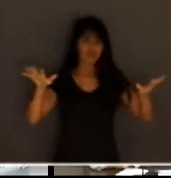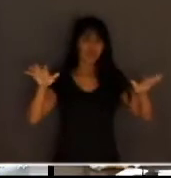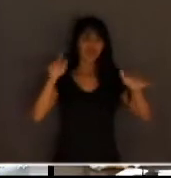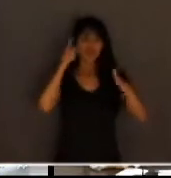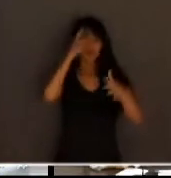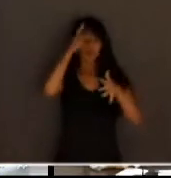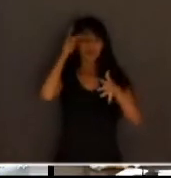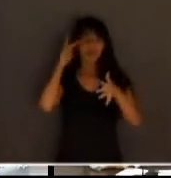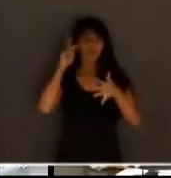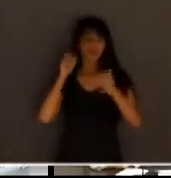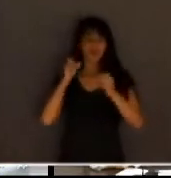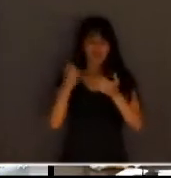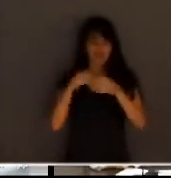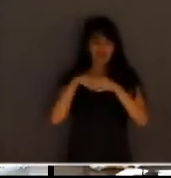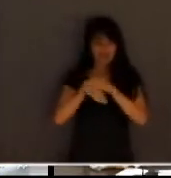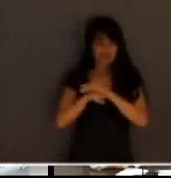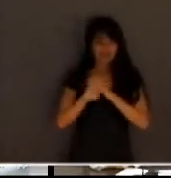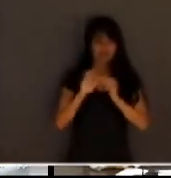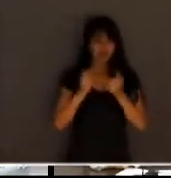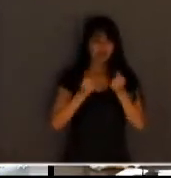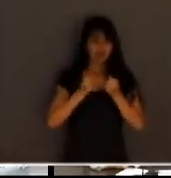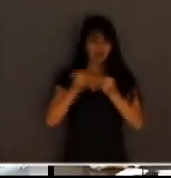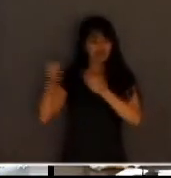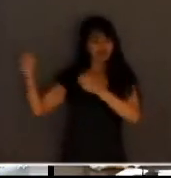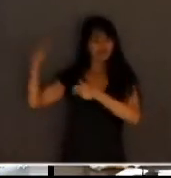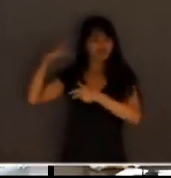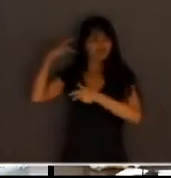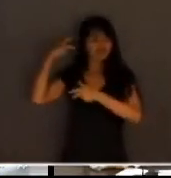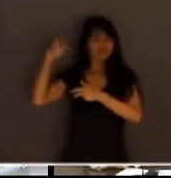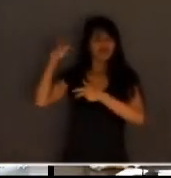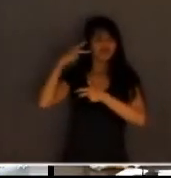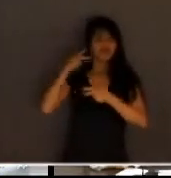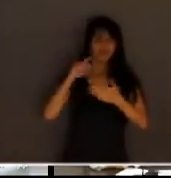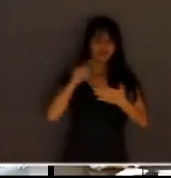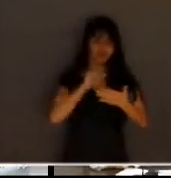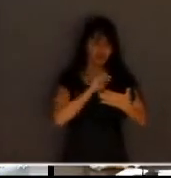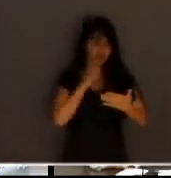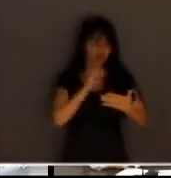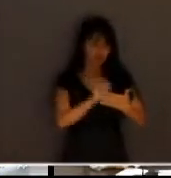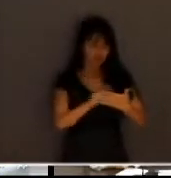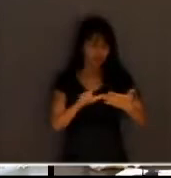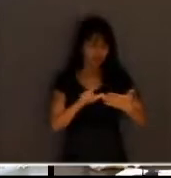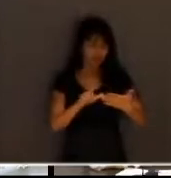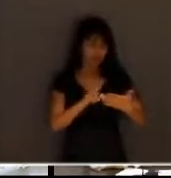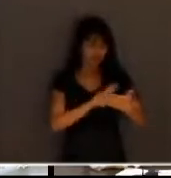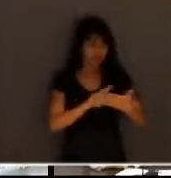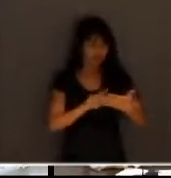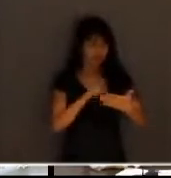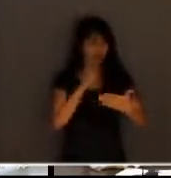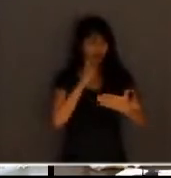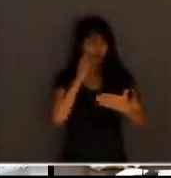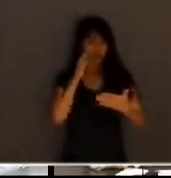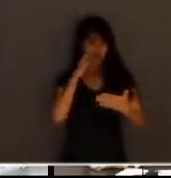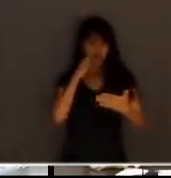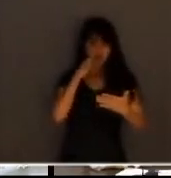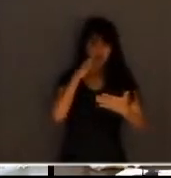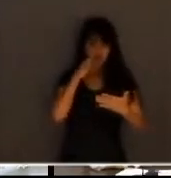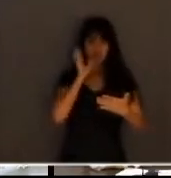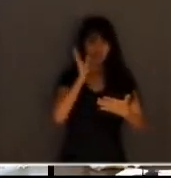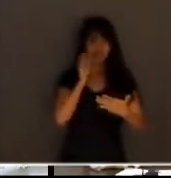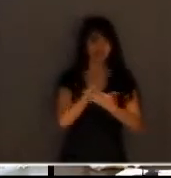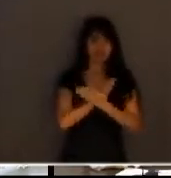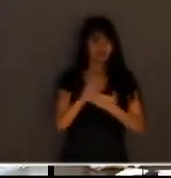link dentro dos seus carros no ar-condicionado gostoso e aí vão ficar acompanhando a sessão que já começou lá dentro.